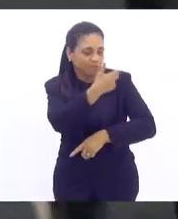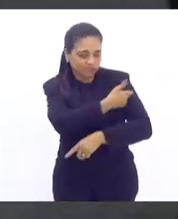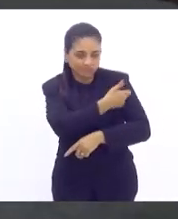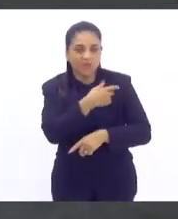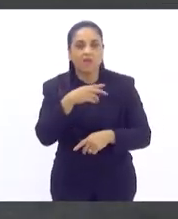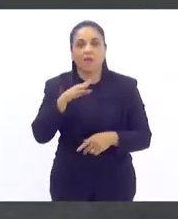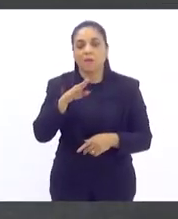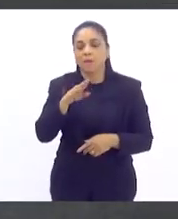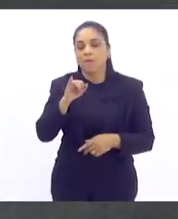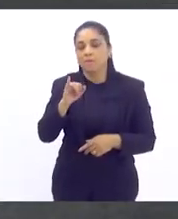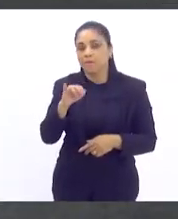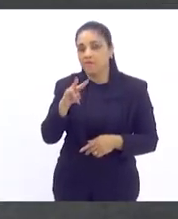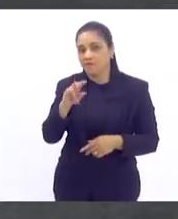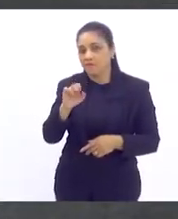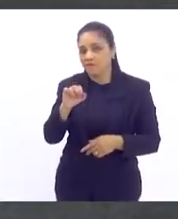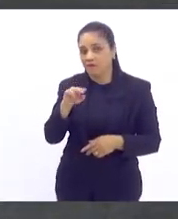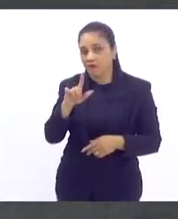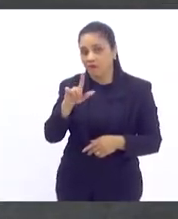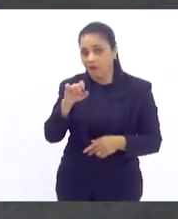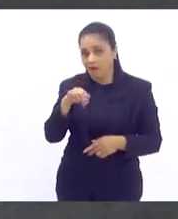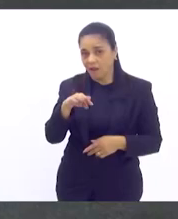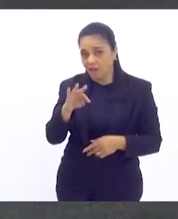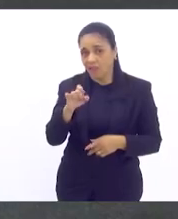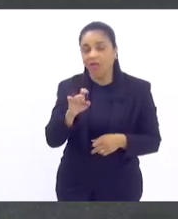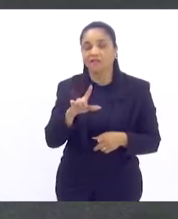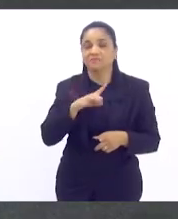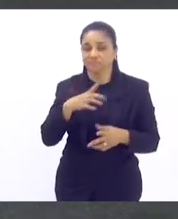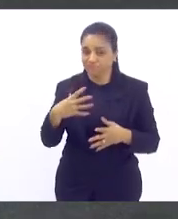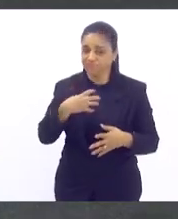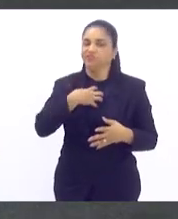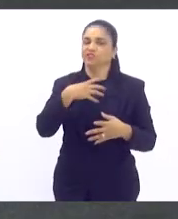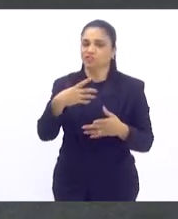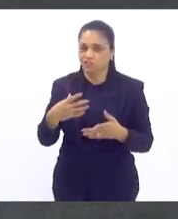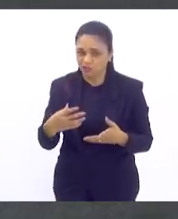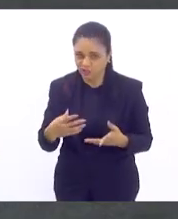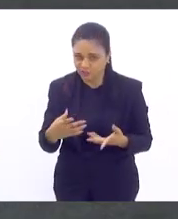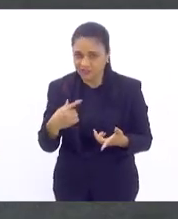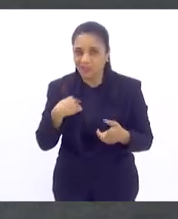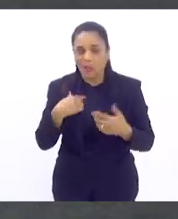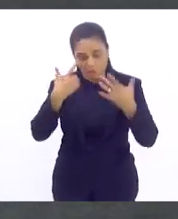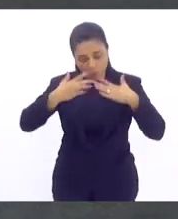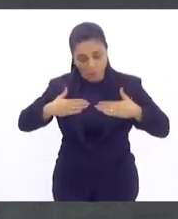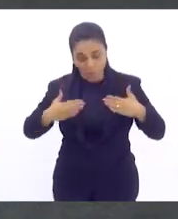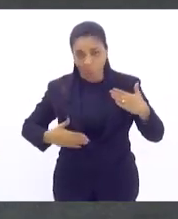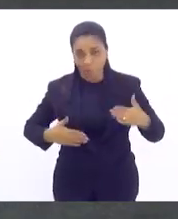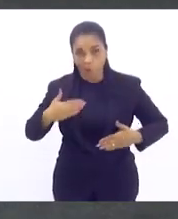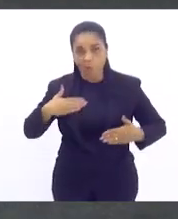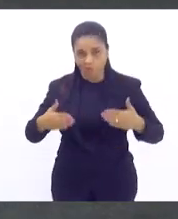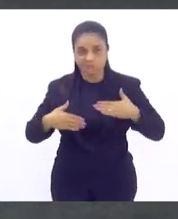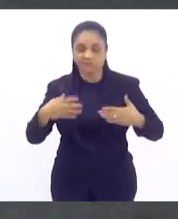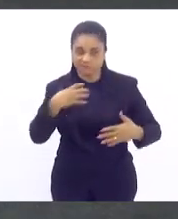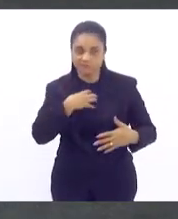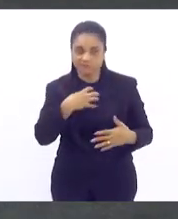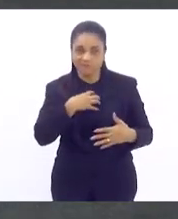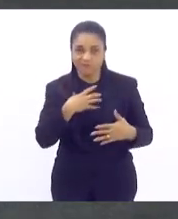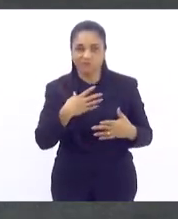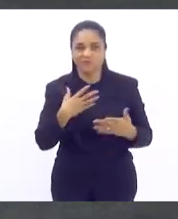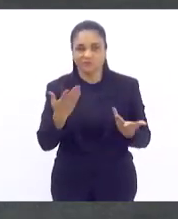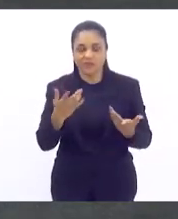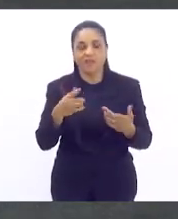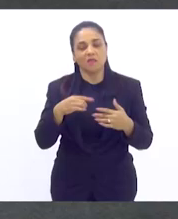e o corpo sentiu. Ainda bem, está fazendo efeito. Pelo menos é isso. E aí, sugiro a todos